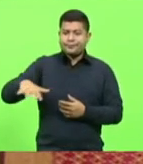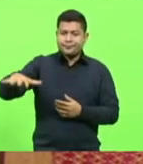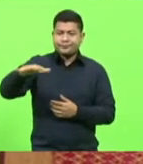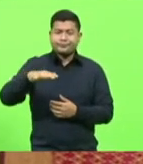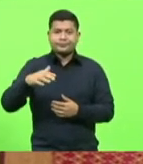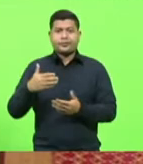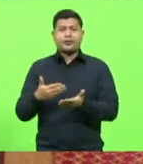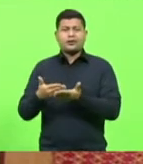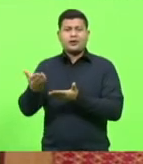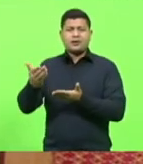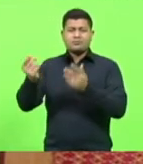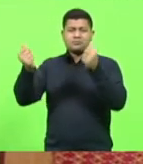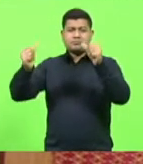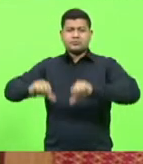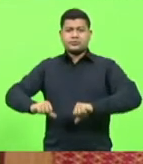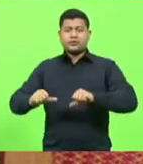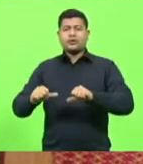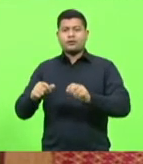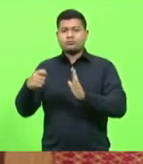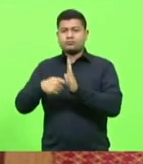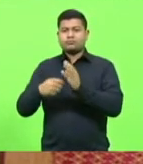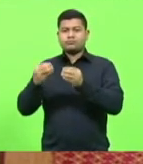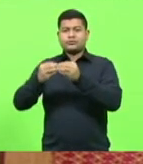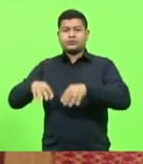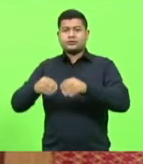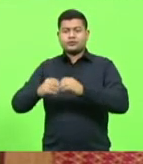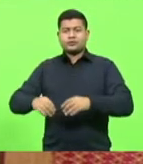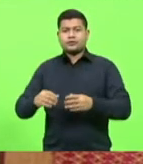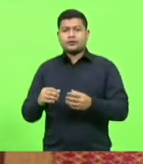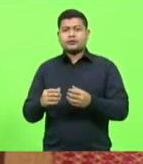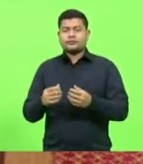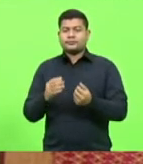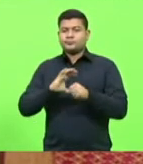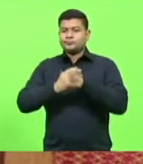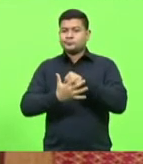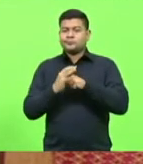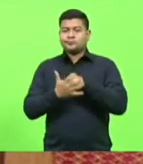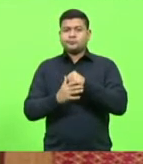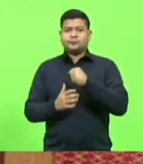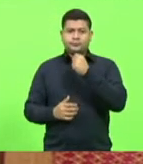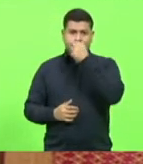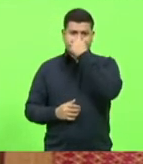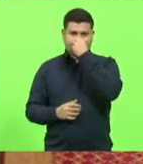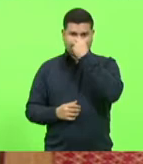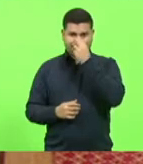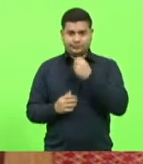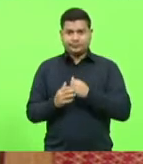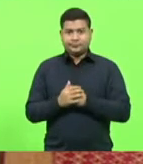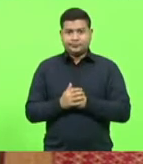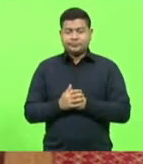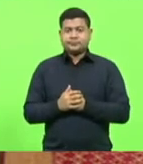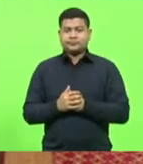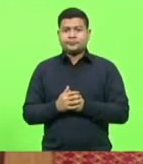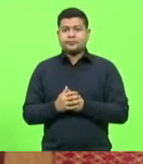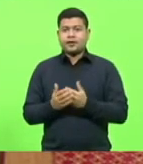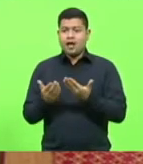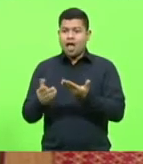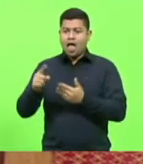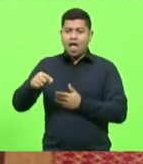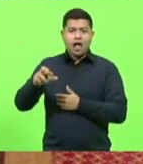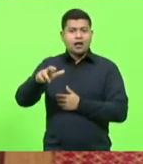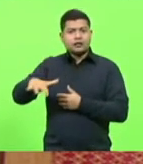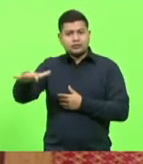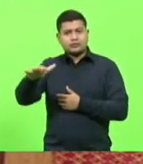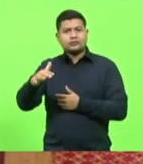uma das mais atingidas pelo coronavírus. E foi a região e o